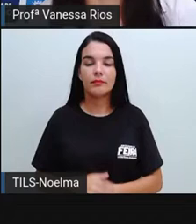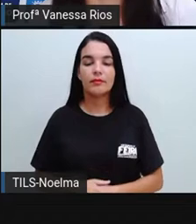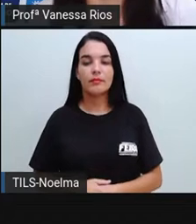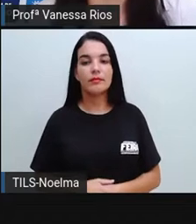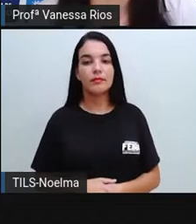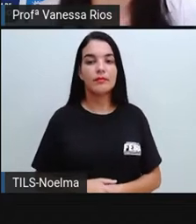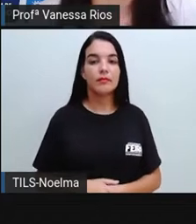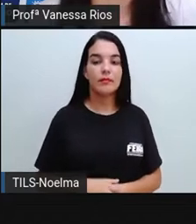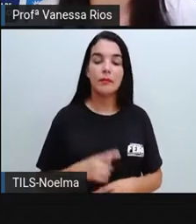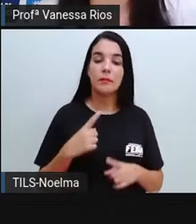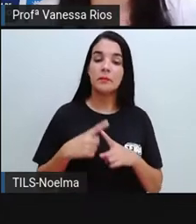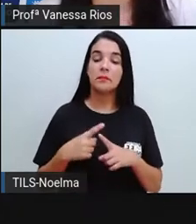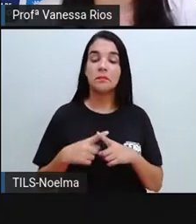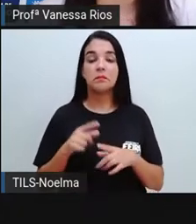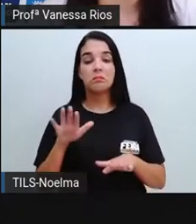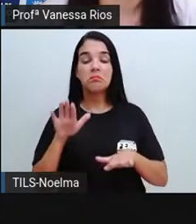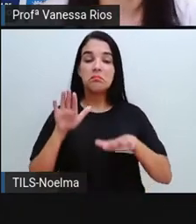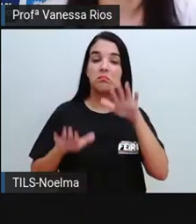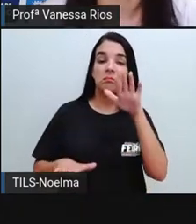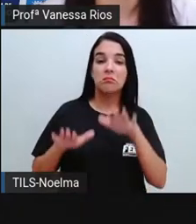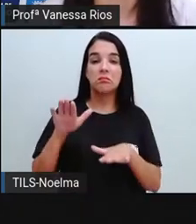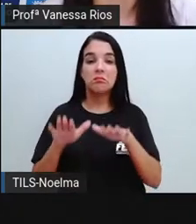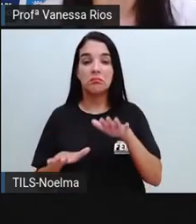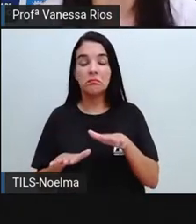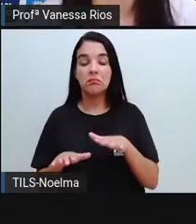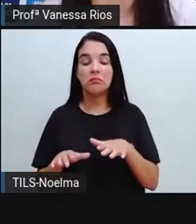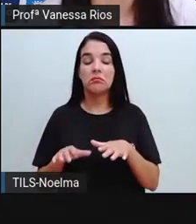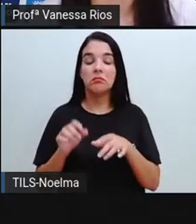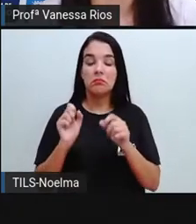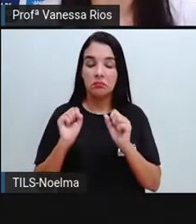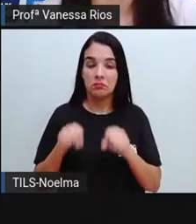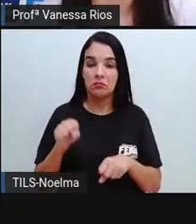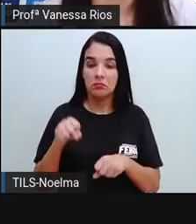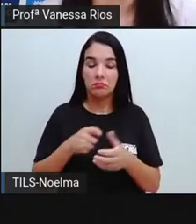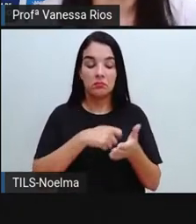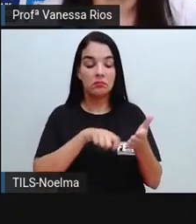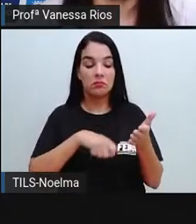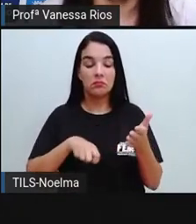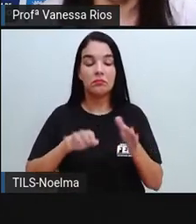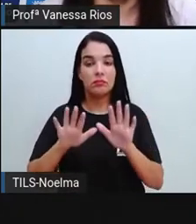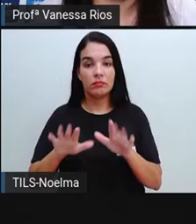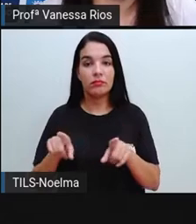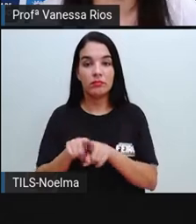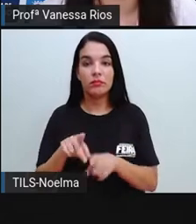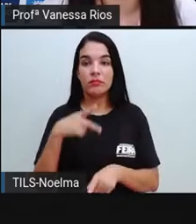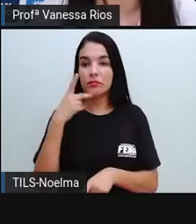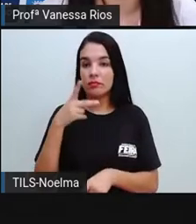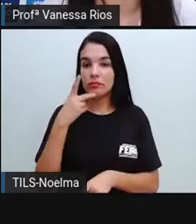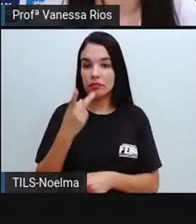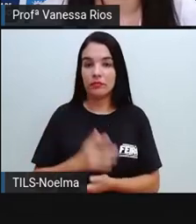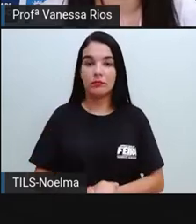entrevista depende da parte escrita, mas também depende da parte falada.